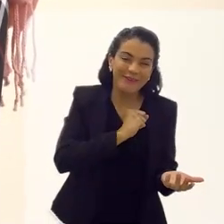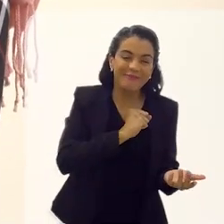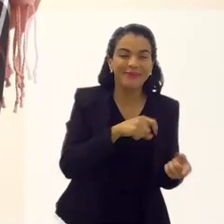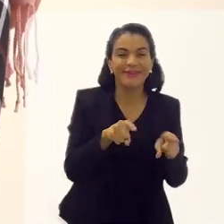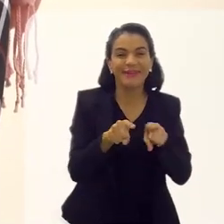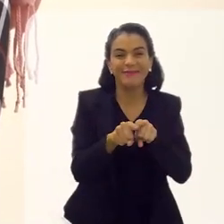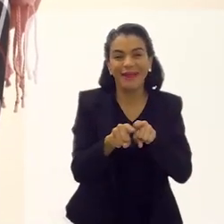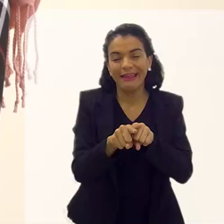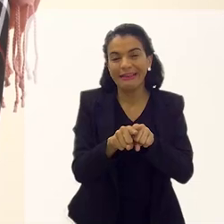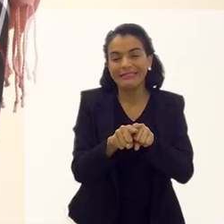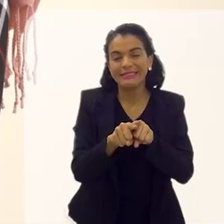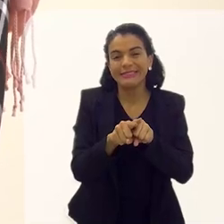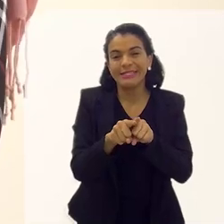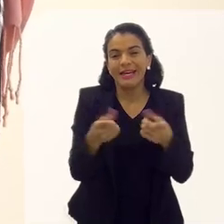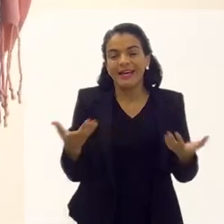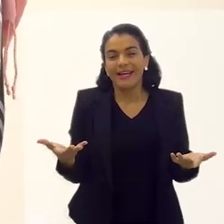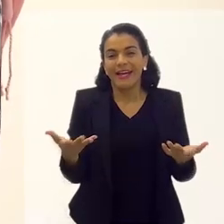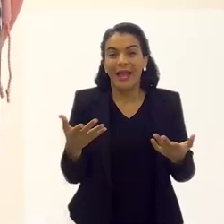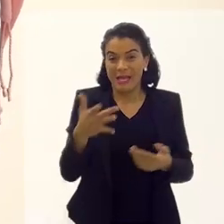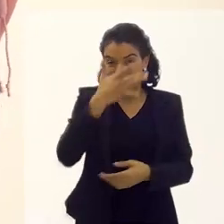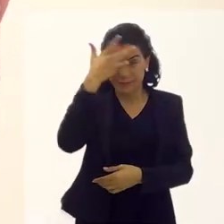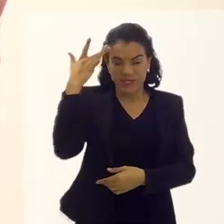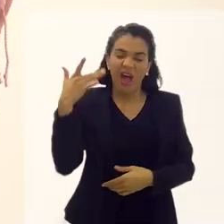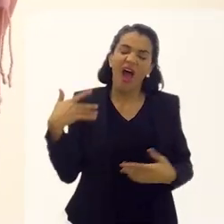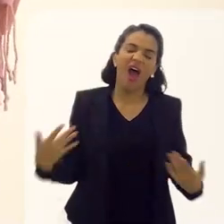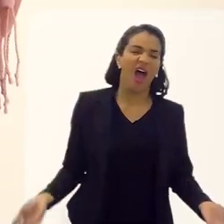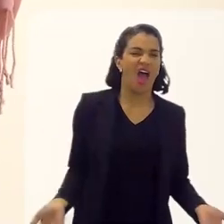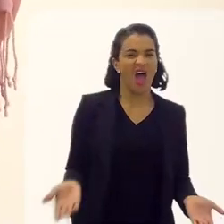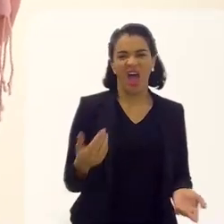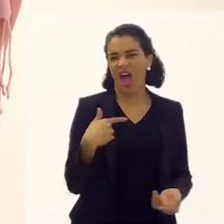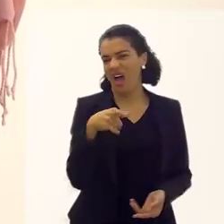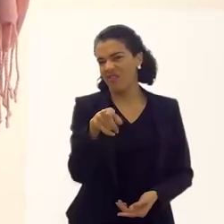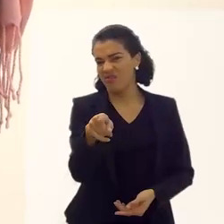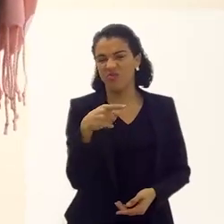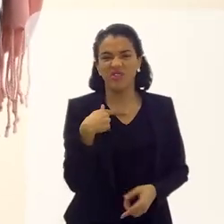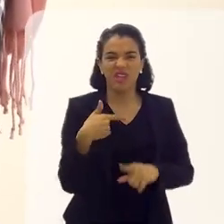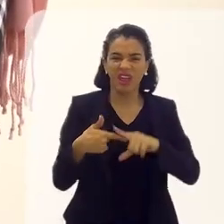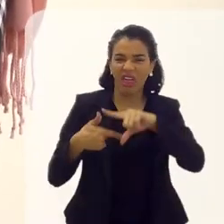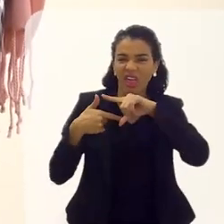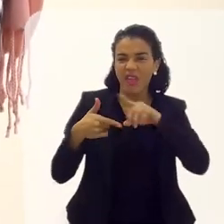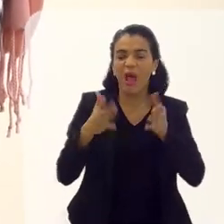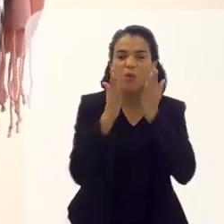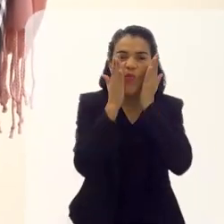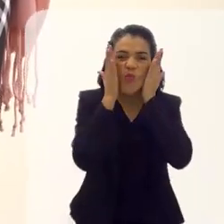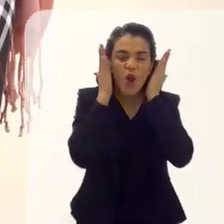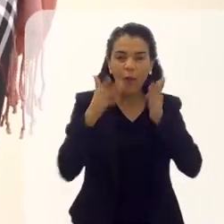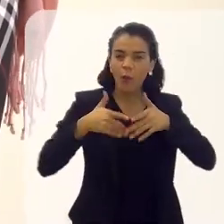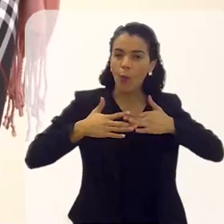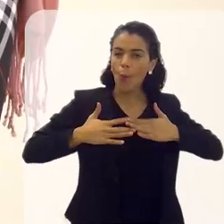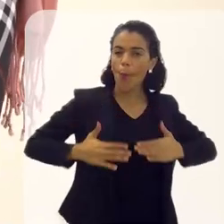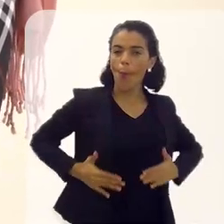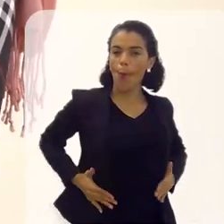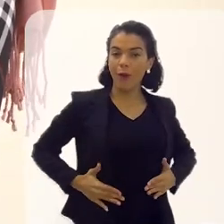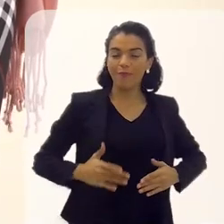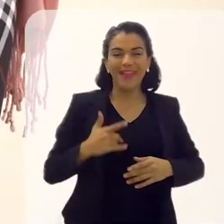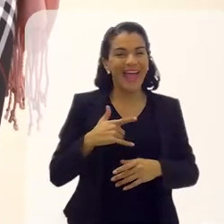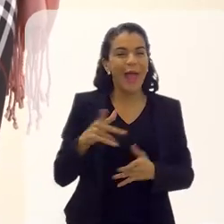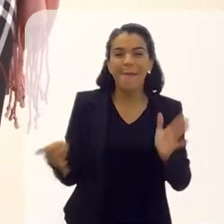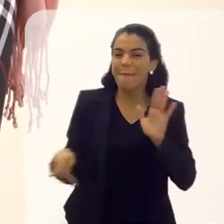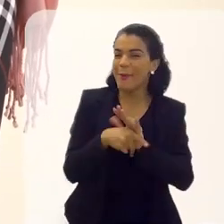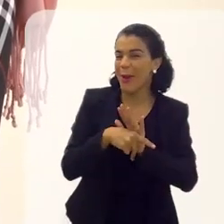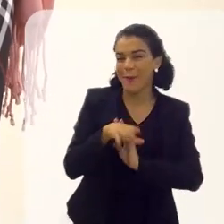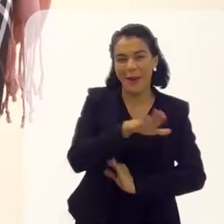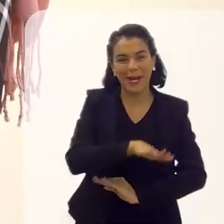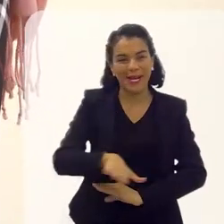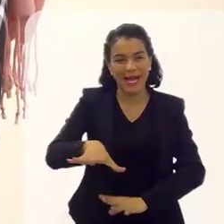hábito... quando as pessoas falam assim, ah, a Sônia está muito conservada, é a criança dentro de